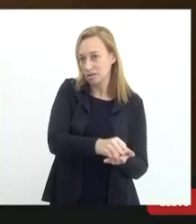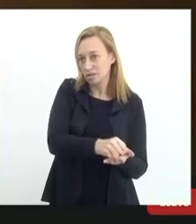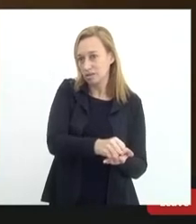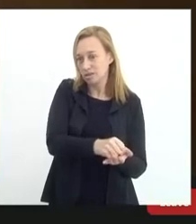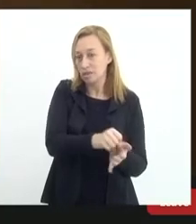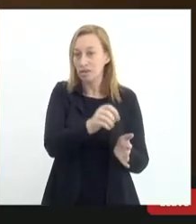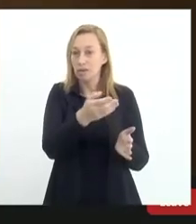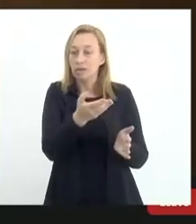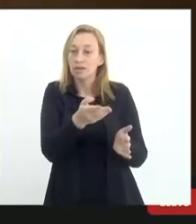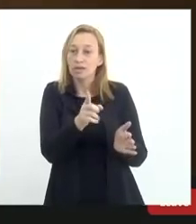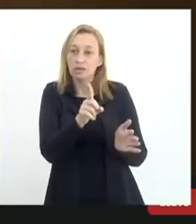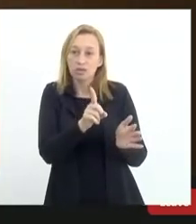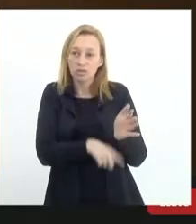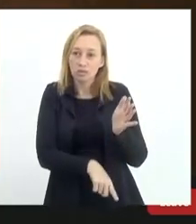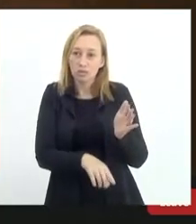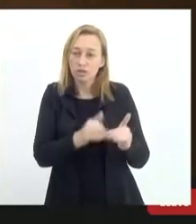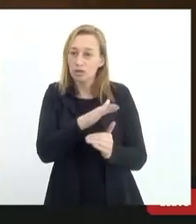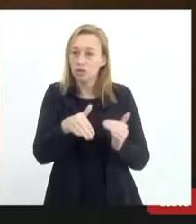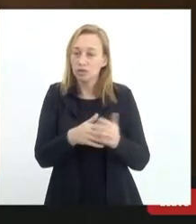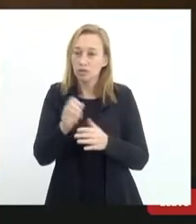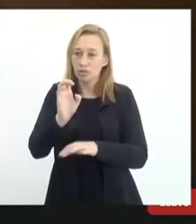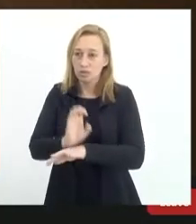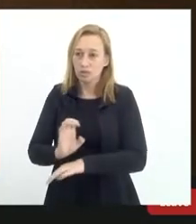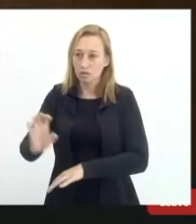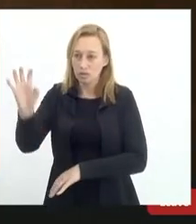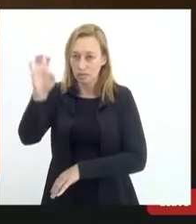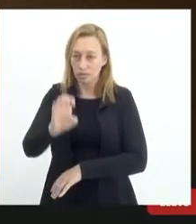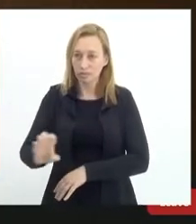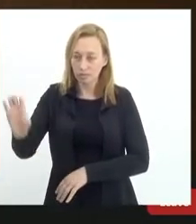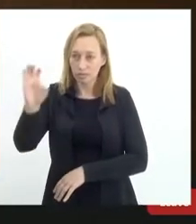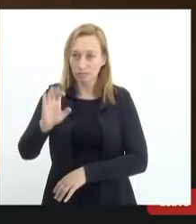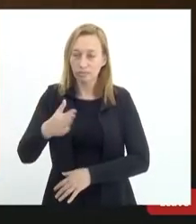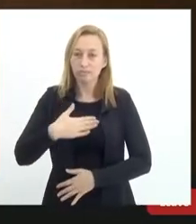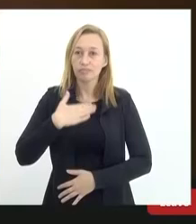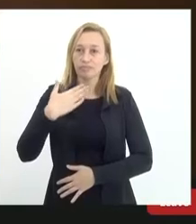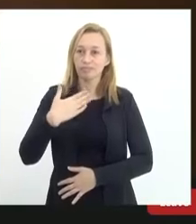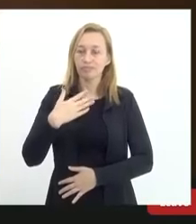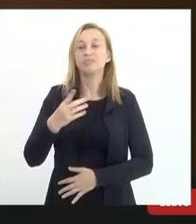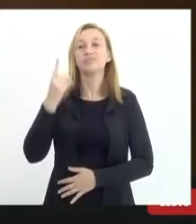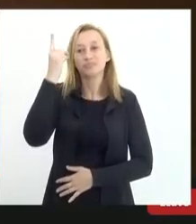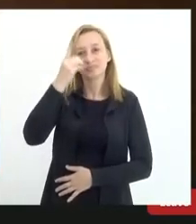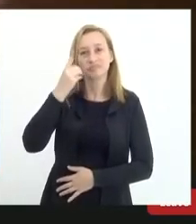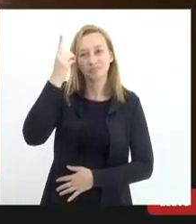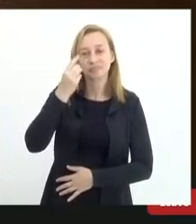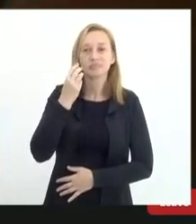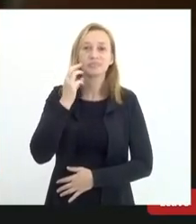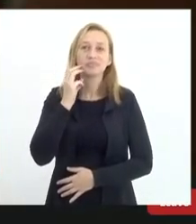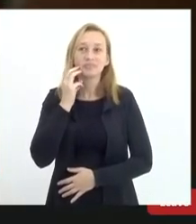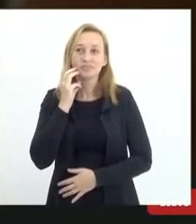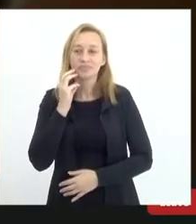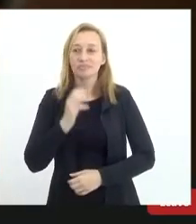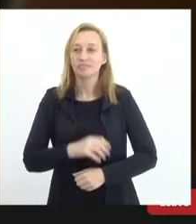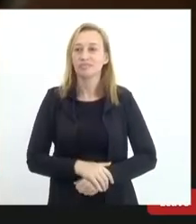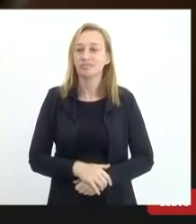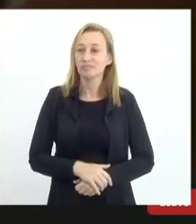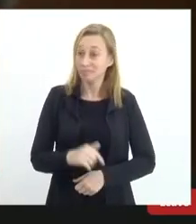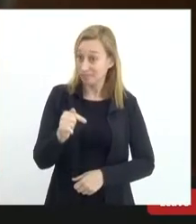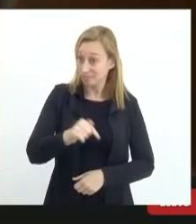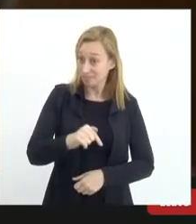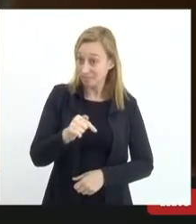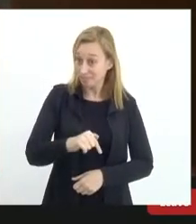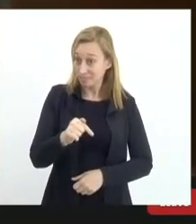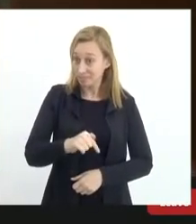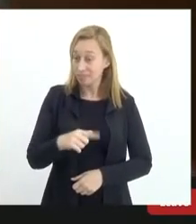estados e por sorpresa, doutor, querido deputado Valdecki, aqui o nosso